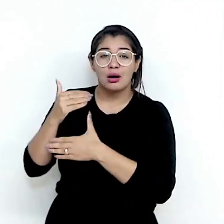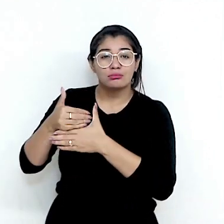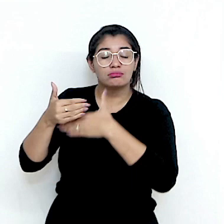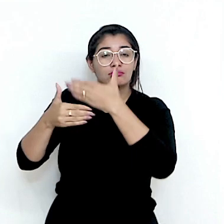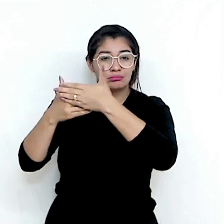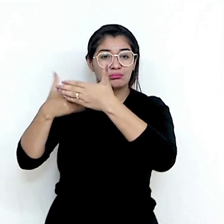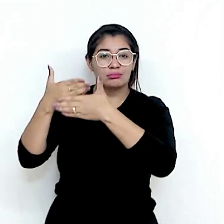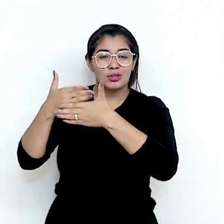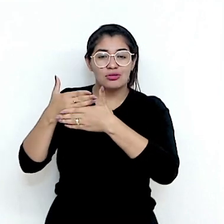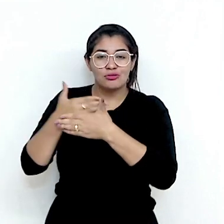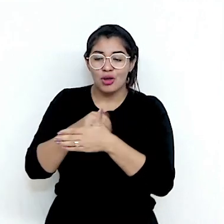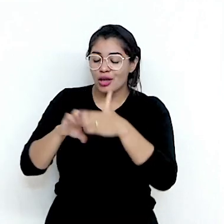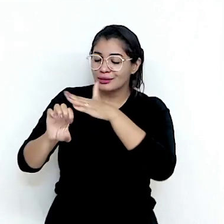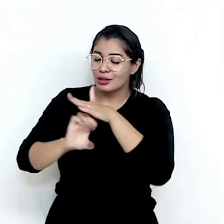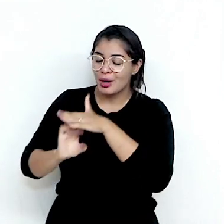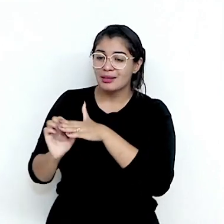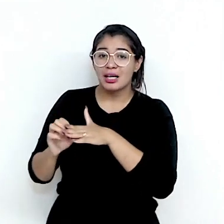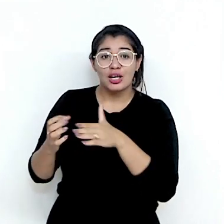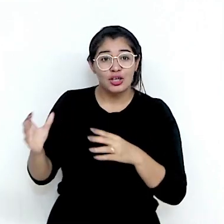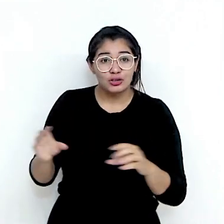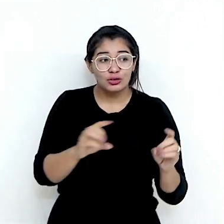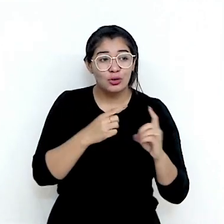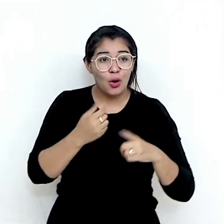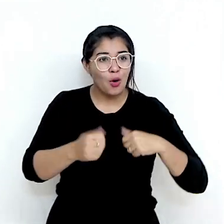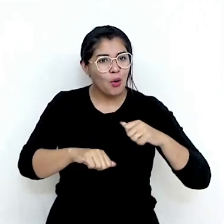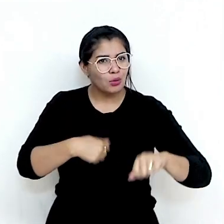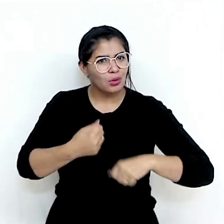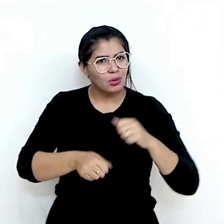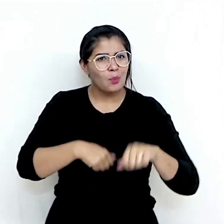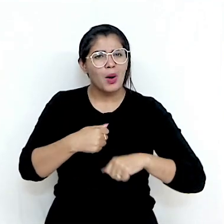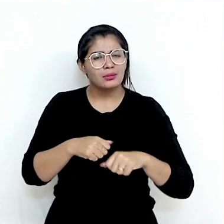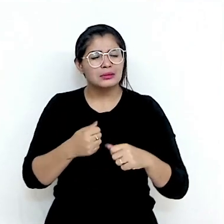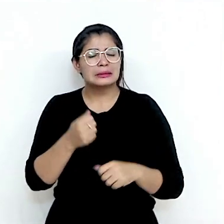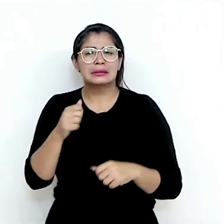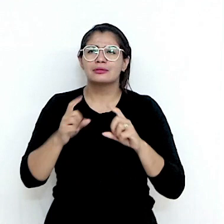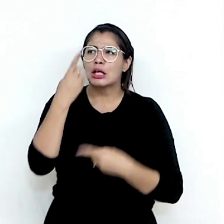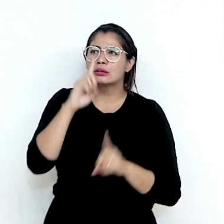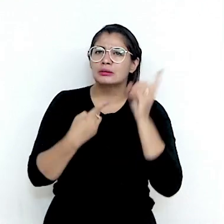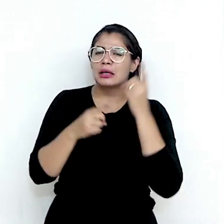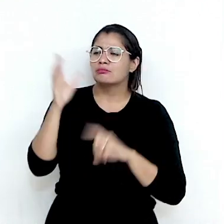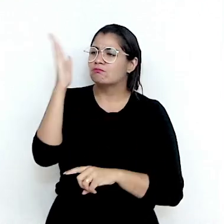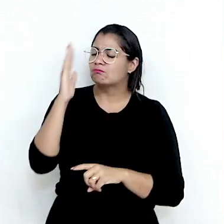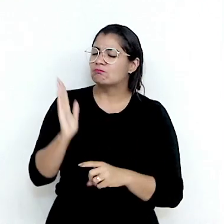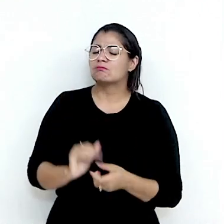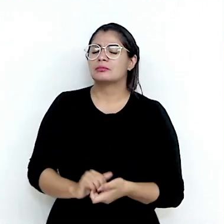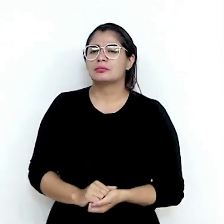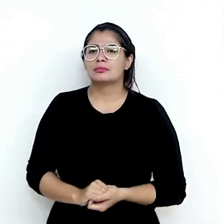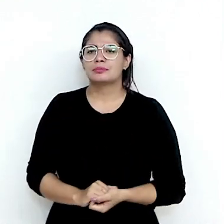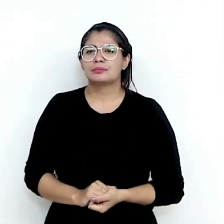E o comércio entre o Brasil e o Chile, como também já foi dito, está praticamente todo liberalizado,